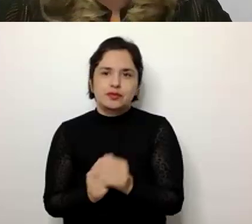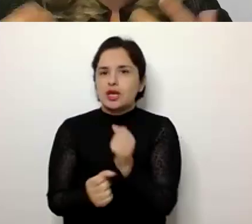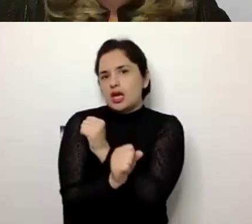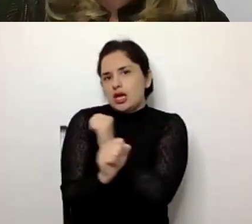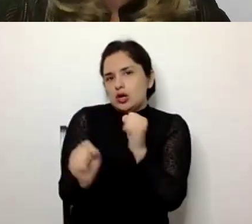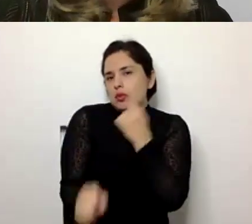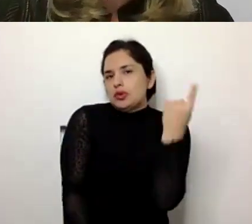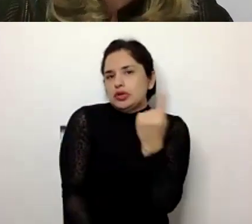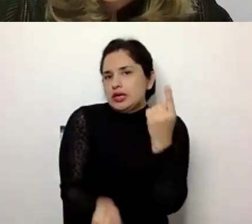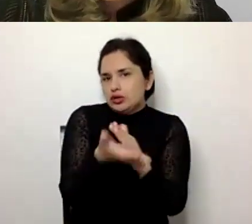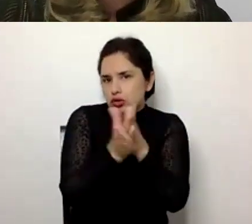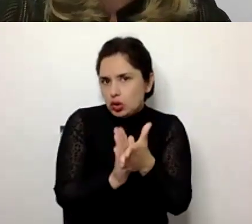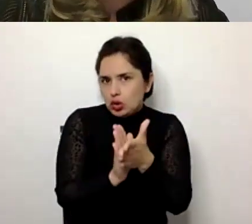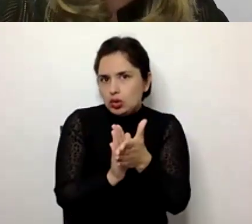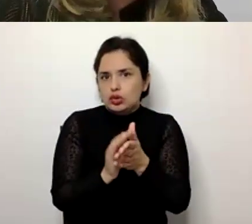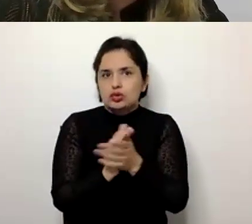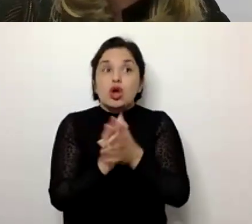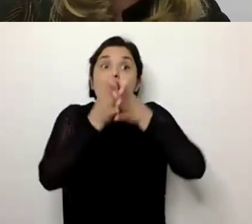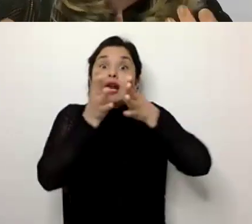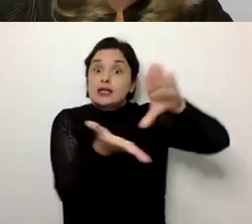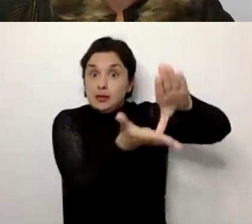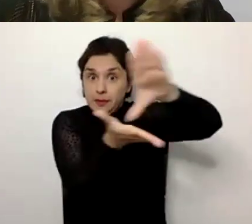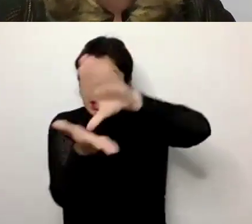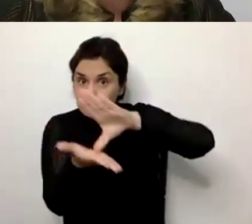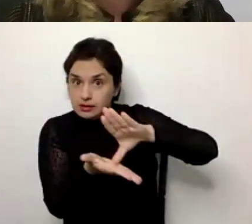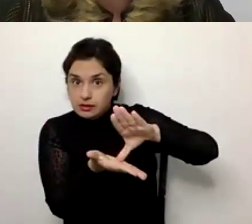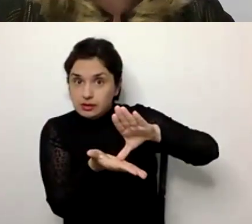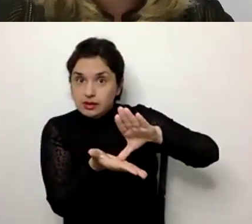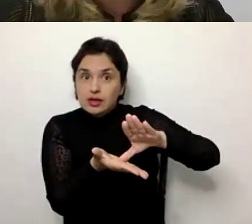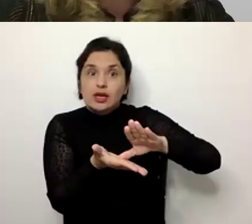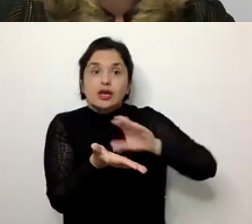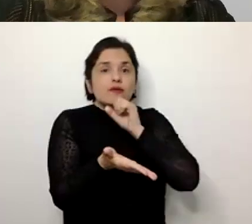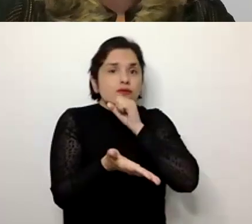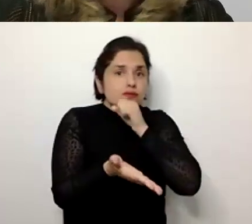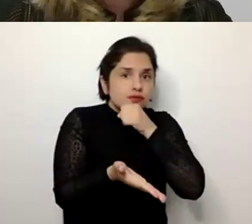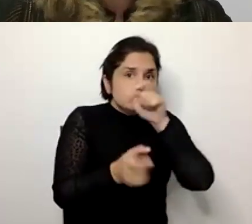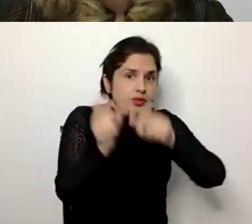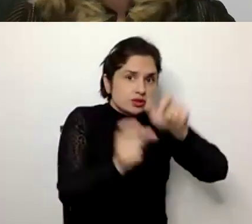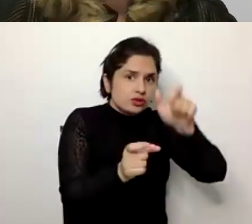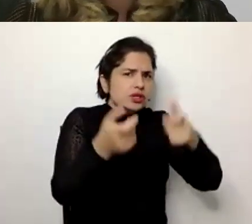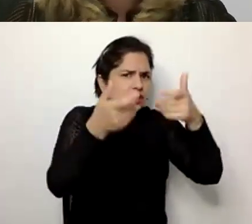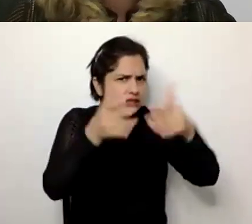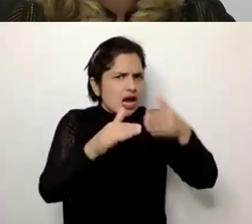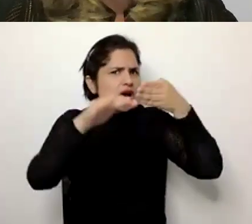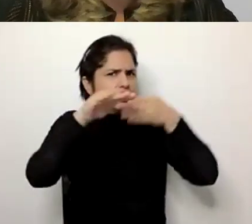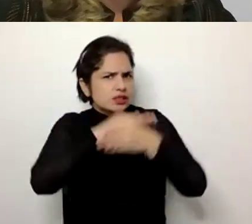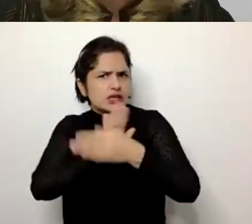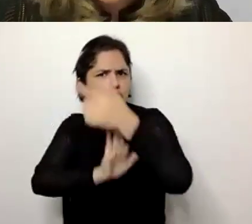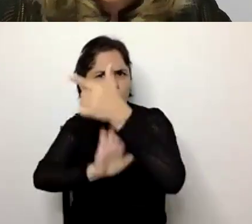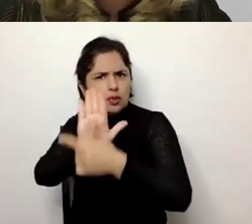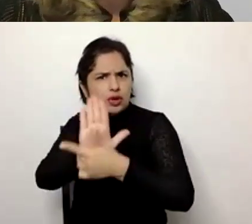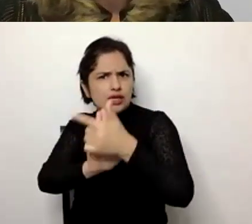generalizar, mas grande parte dos países, grande parte das populações já estão tendo acesso às políticas